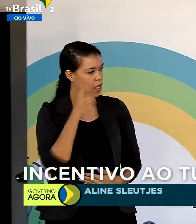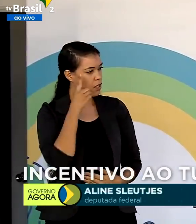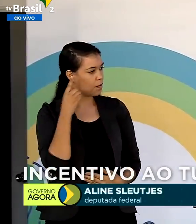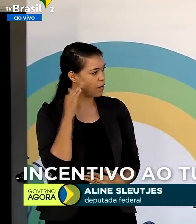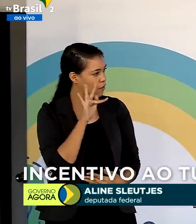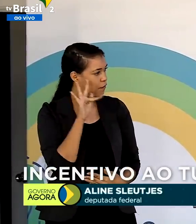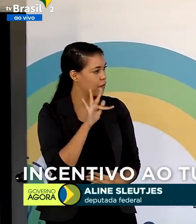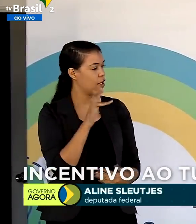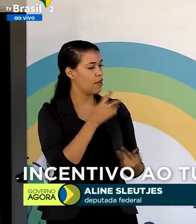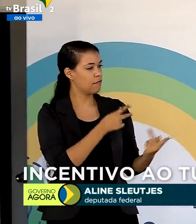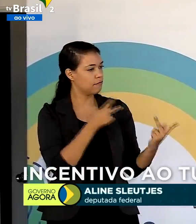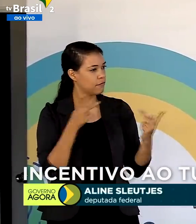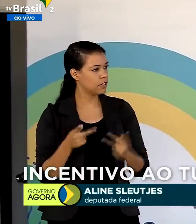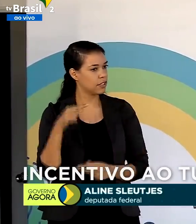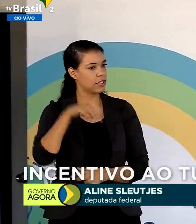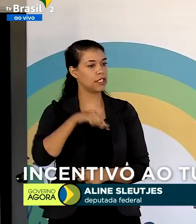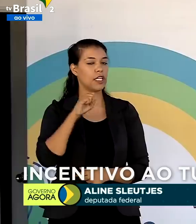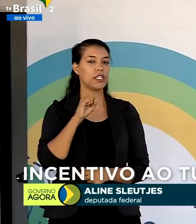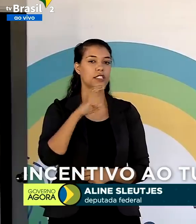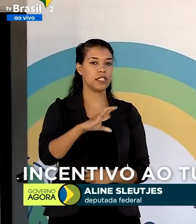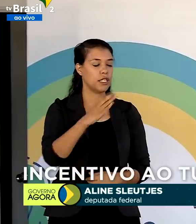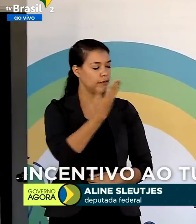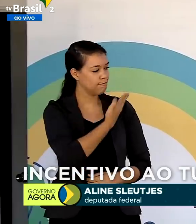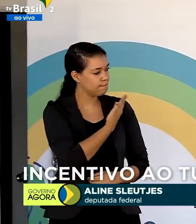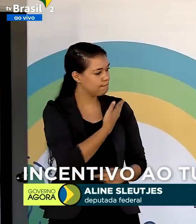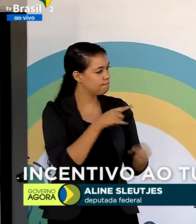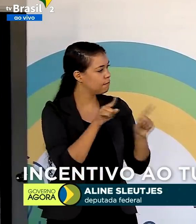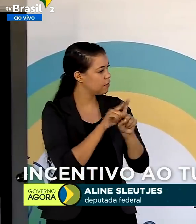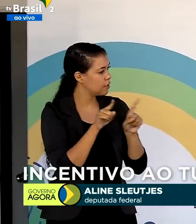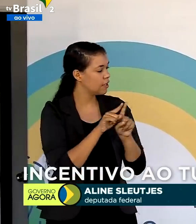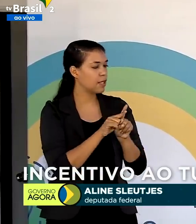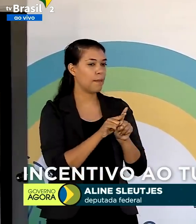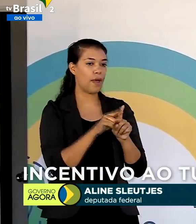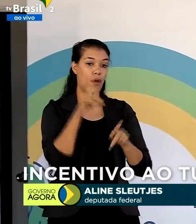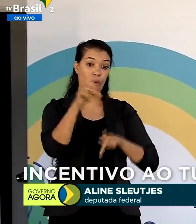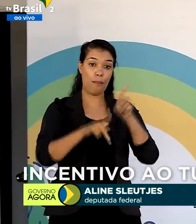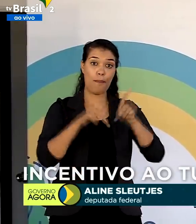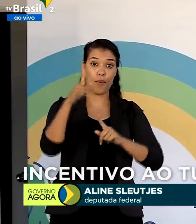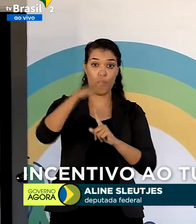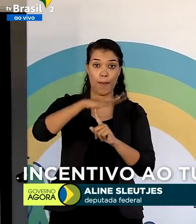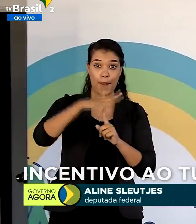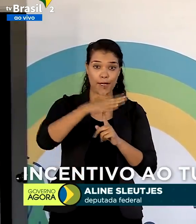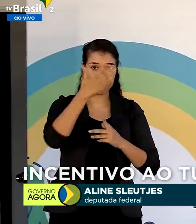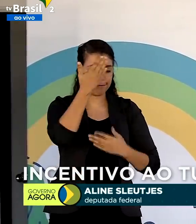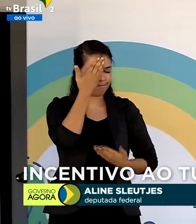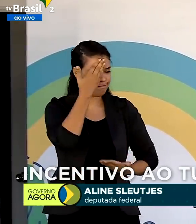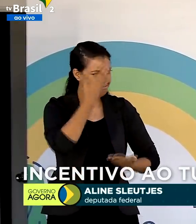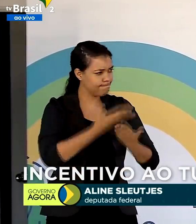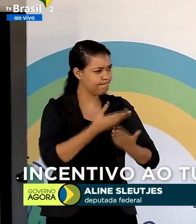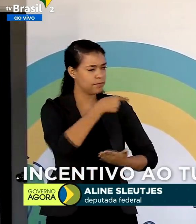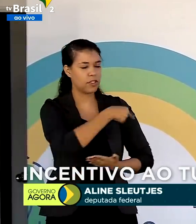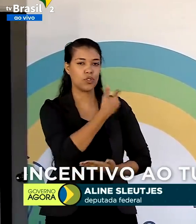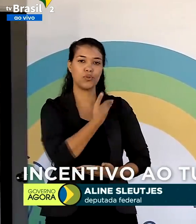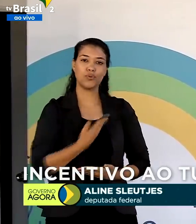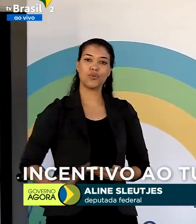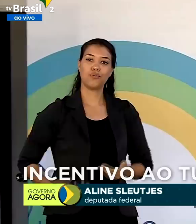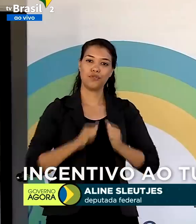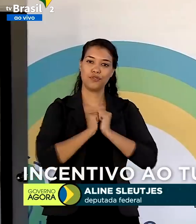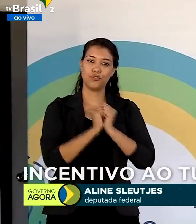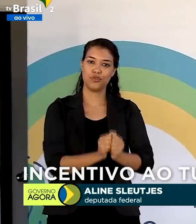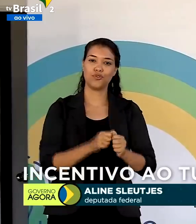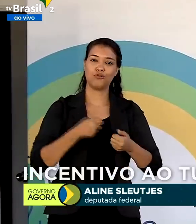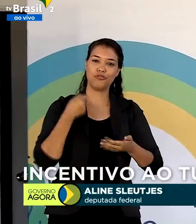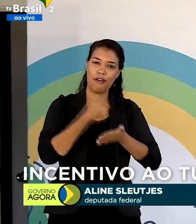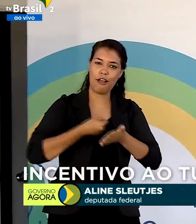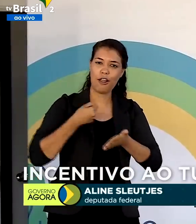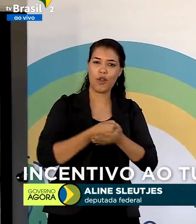nosso visitante, deputado de Santa Catarina Daniel, meu amigo, e obrigado ao povo paranaense por acreditar neste governo e estar junto nesta grande luta